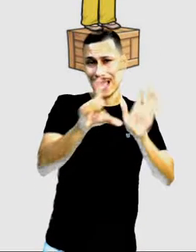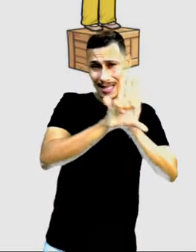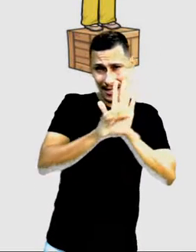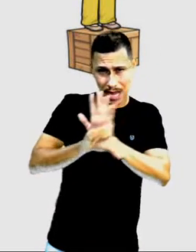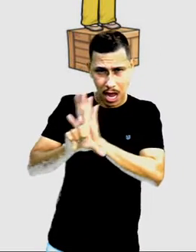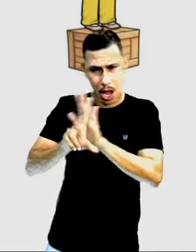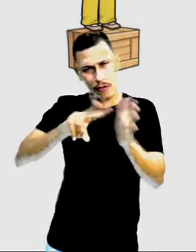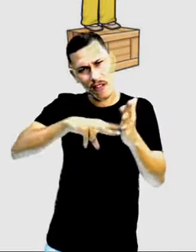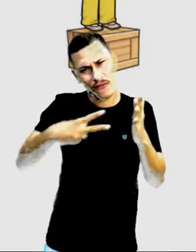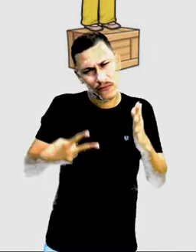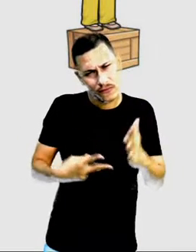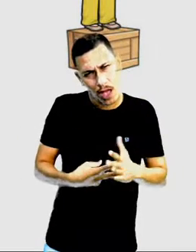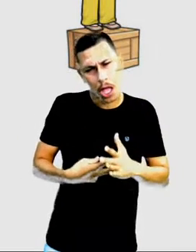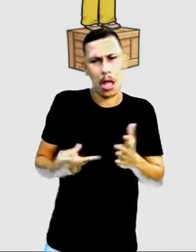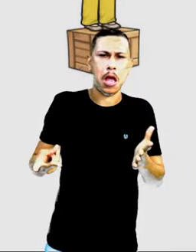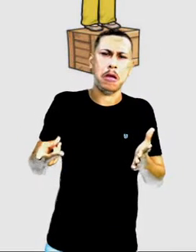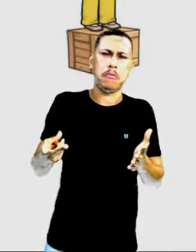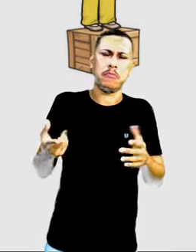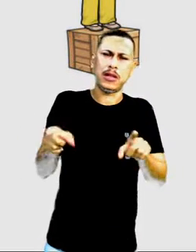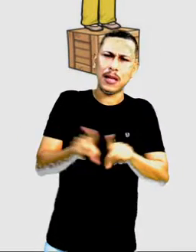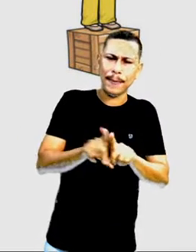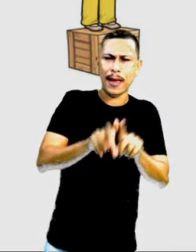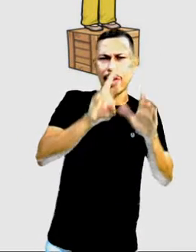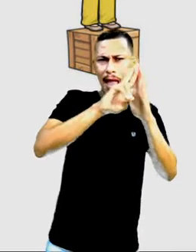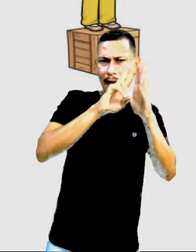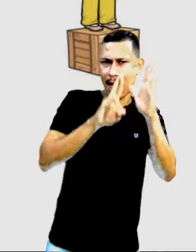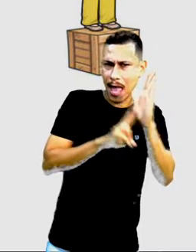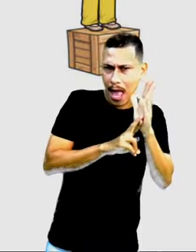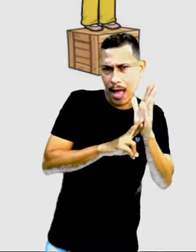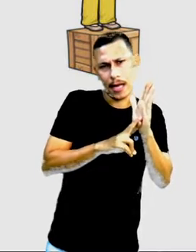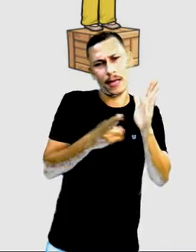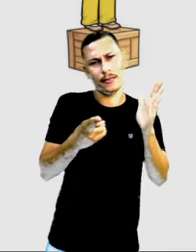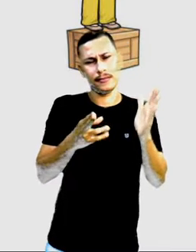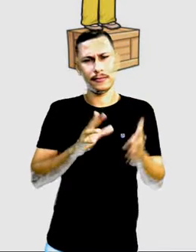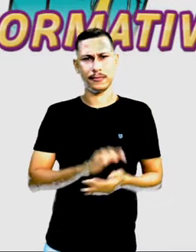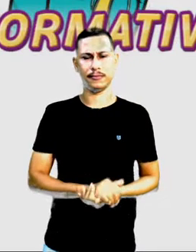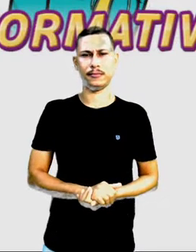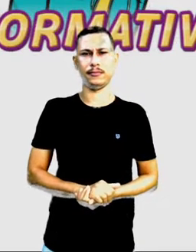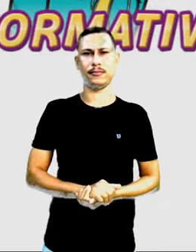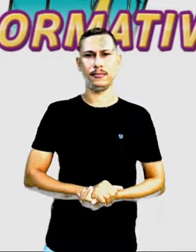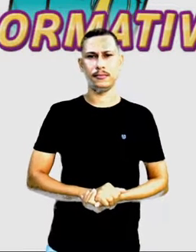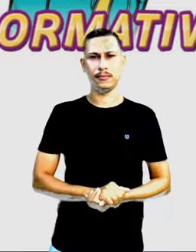dizer que se estabelece regras ou normas.